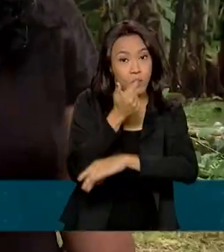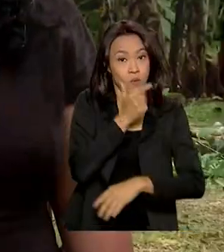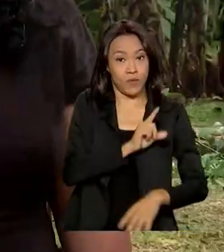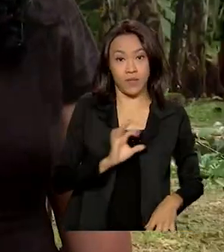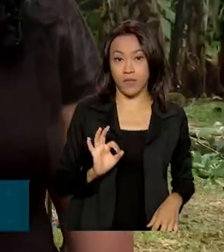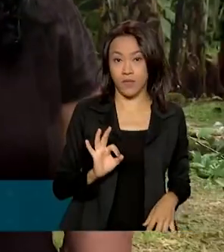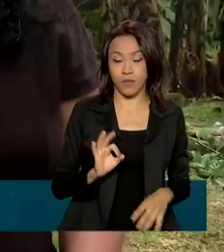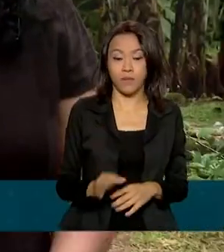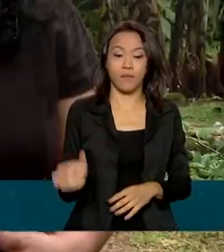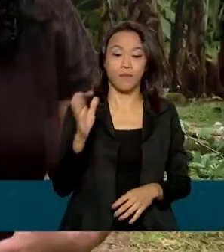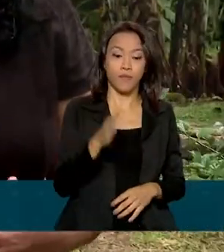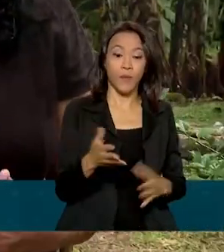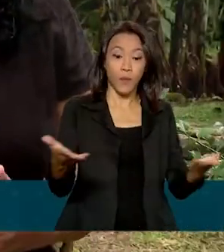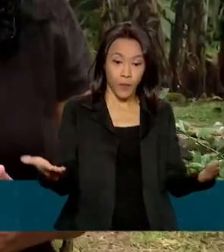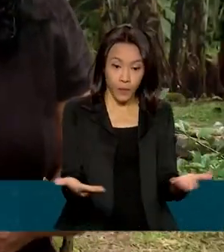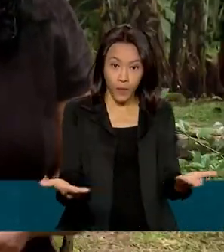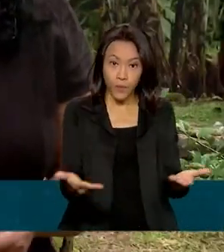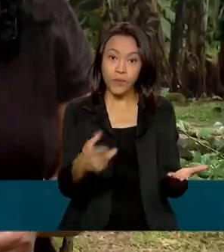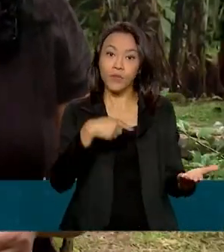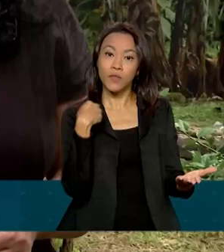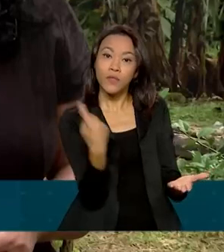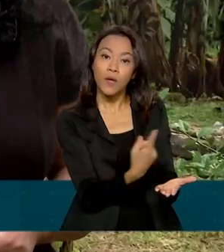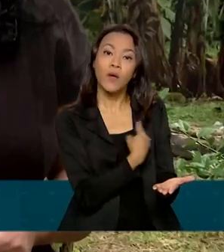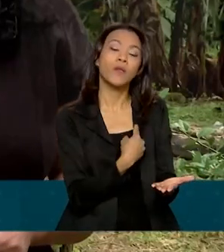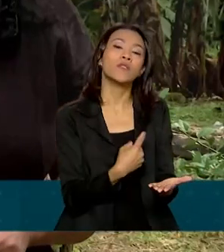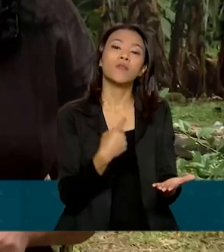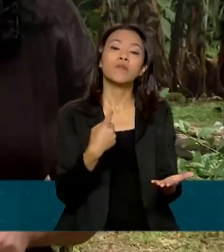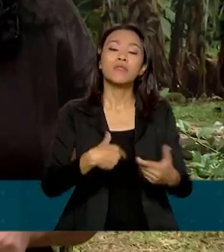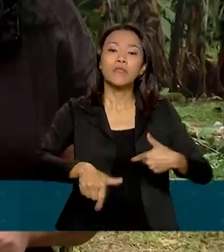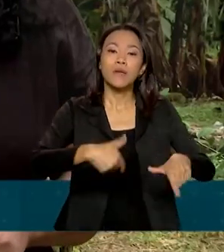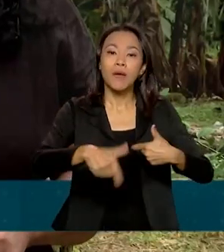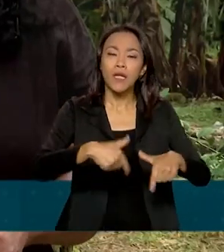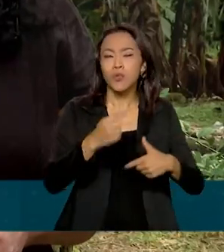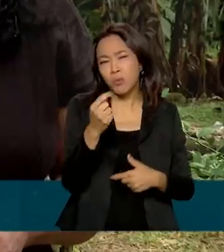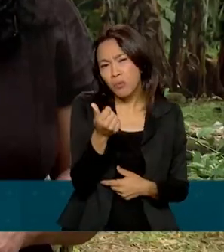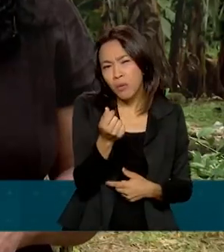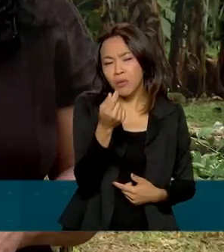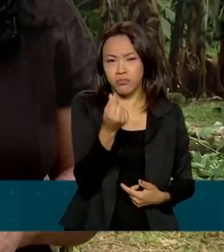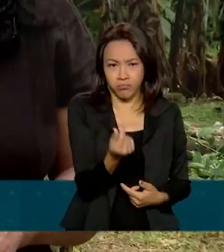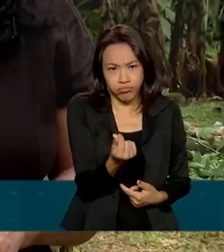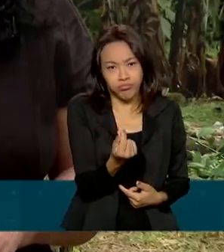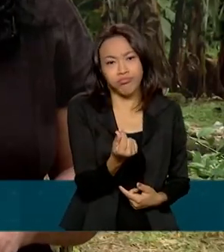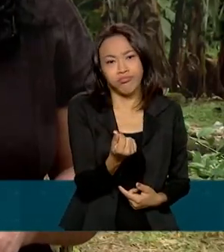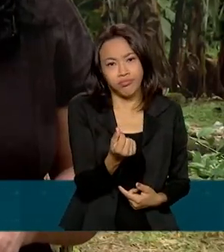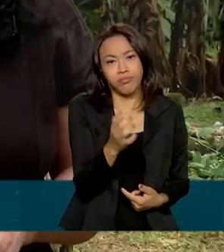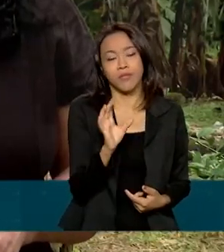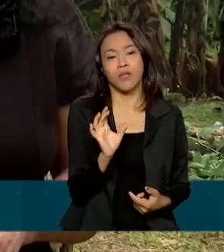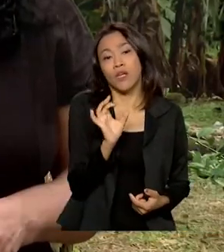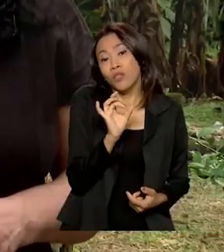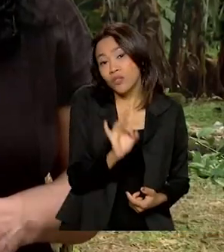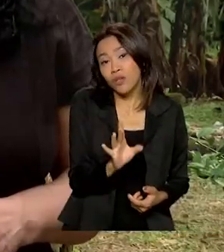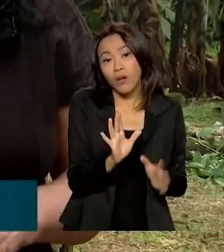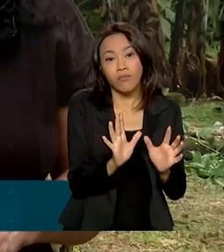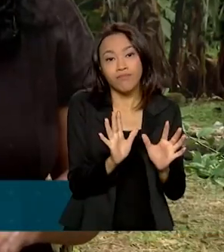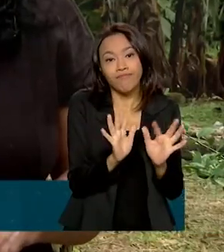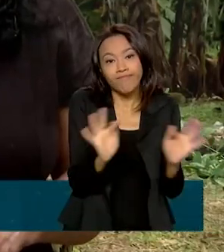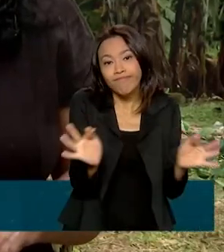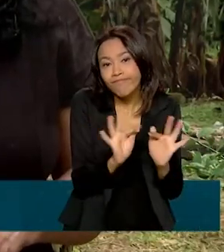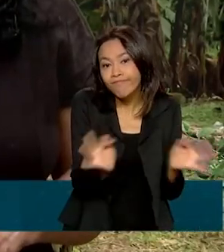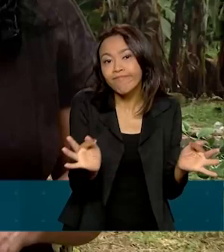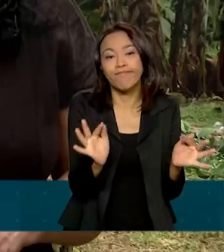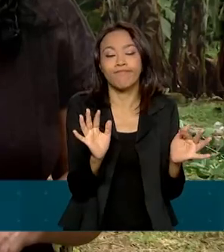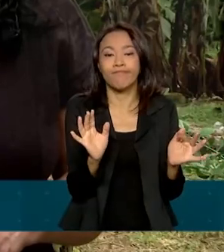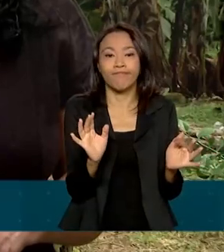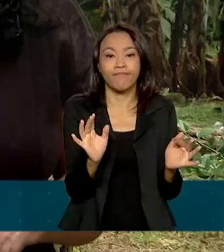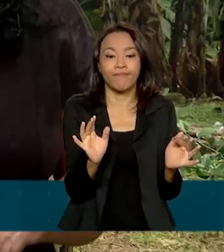a gente está trabalhando com recursos próprios, com pouco recurso. Então a gente está mexendo basicamente só com o que é